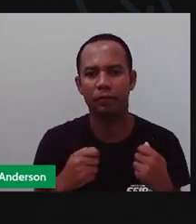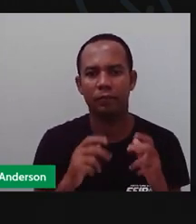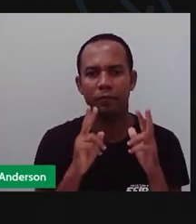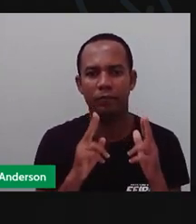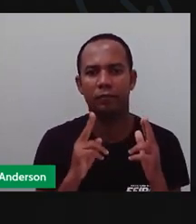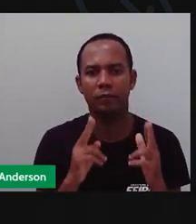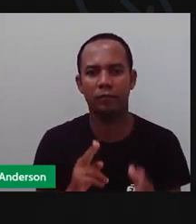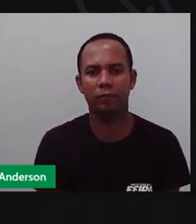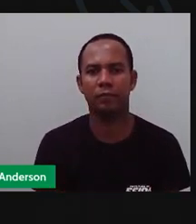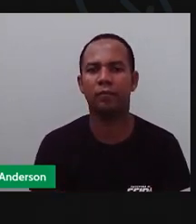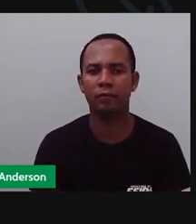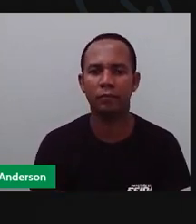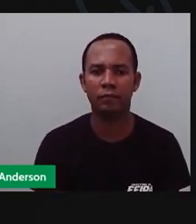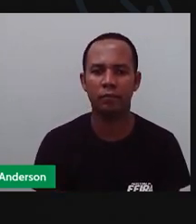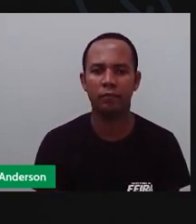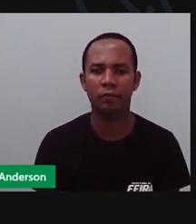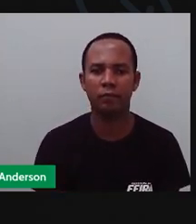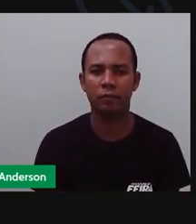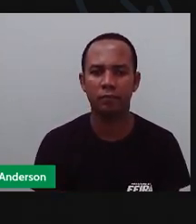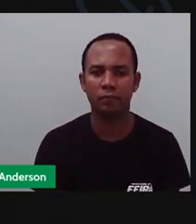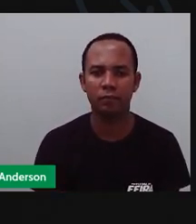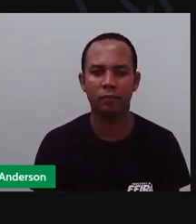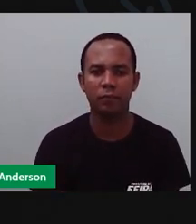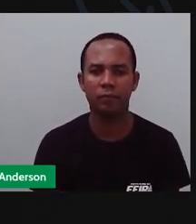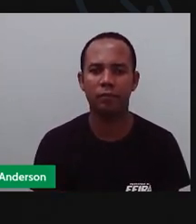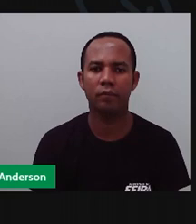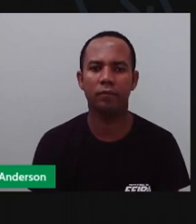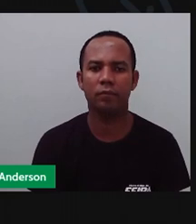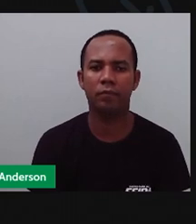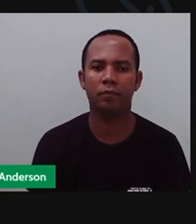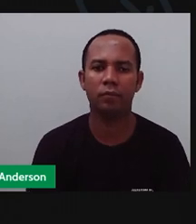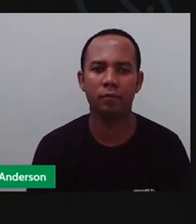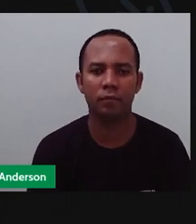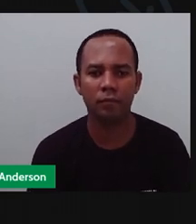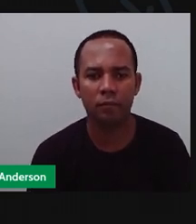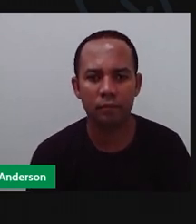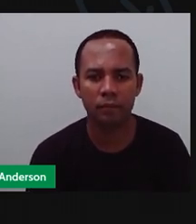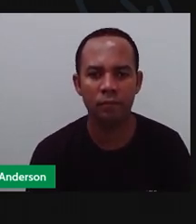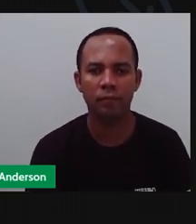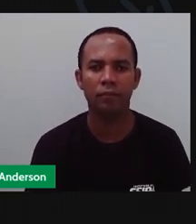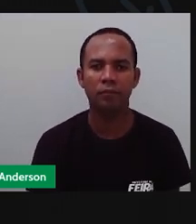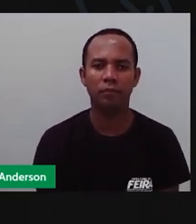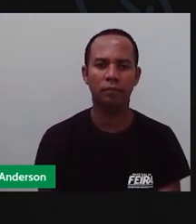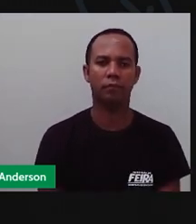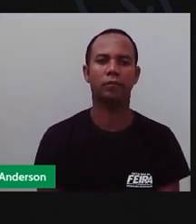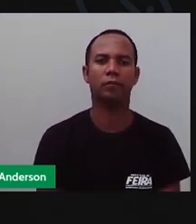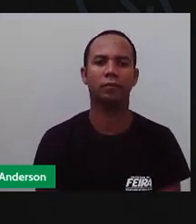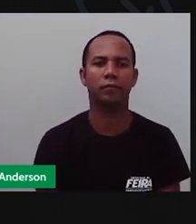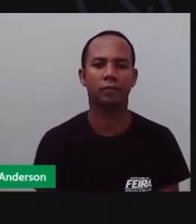iguais. Porque se não forem iguais, vai ficar estranho e o dado não vai ser correto. E vai ser o quê?